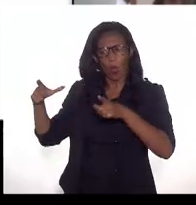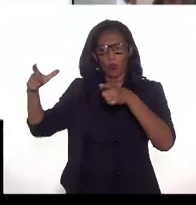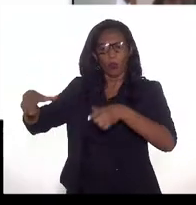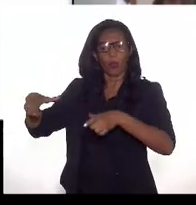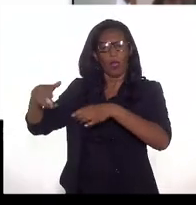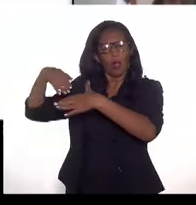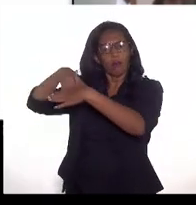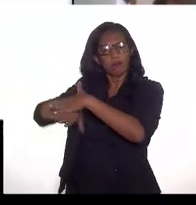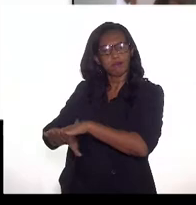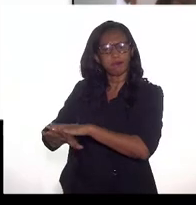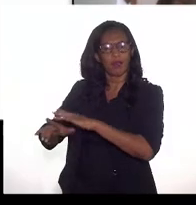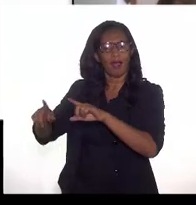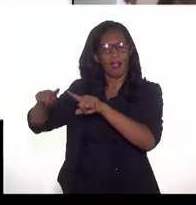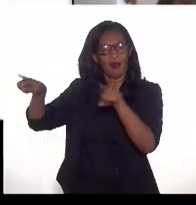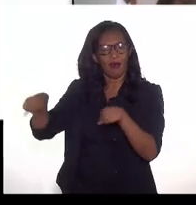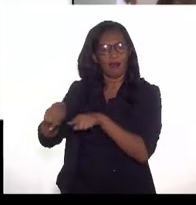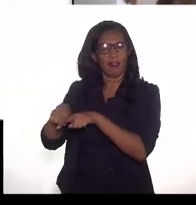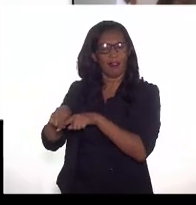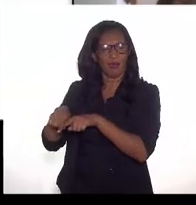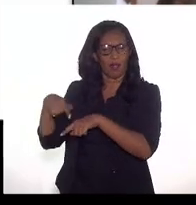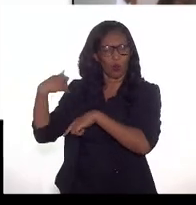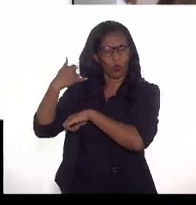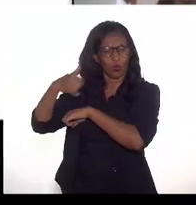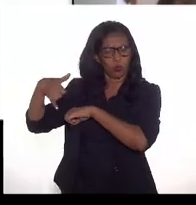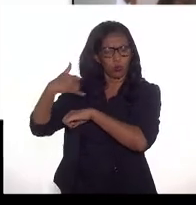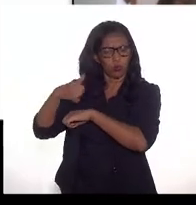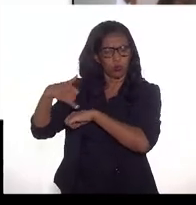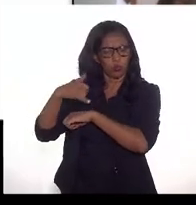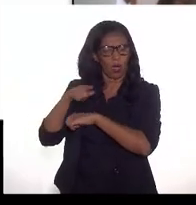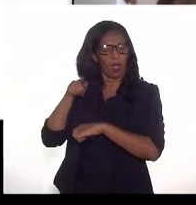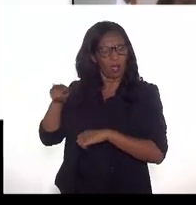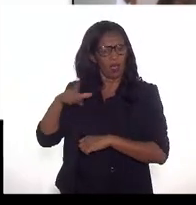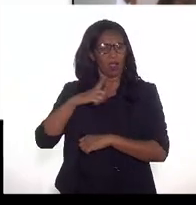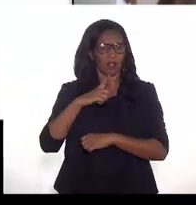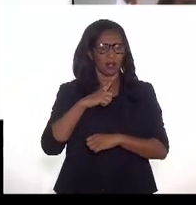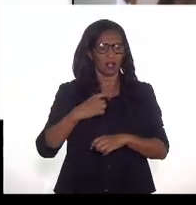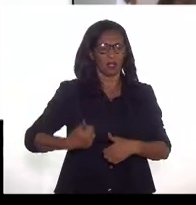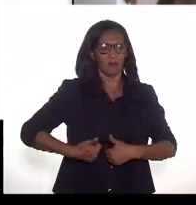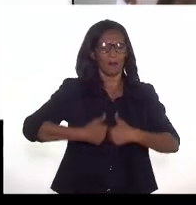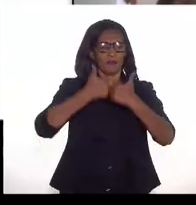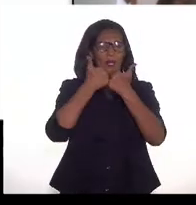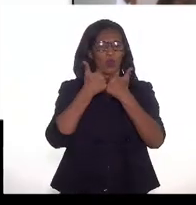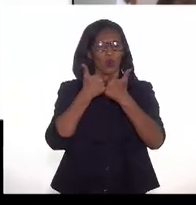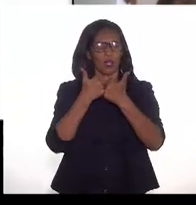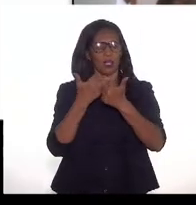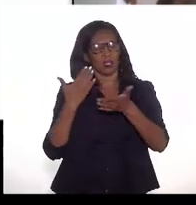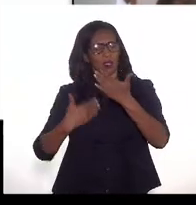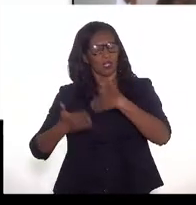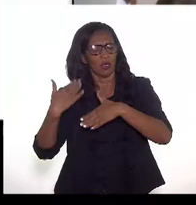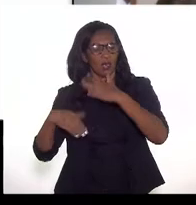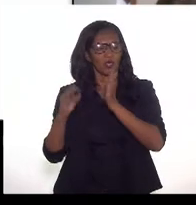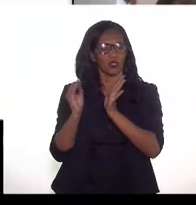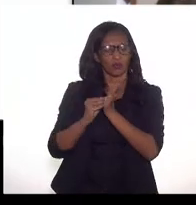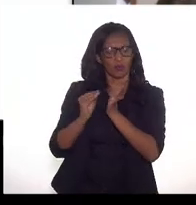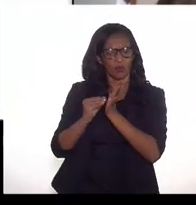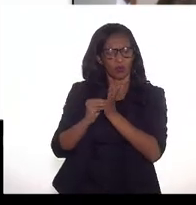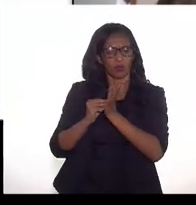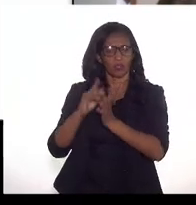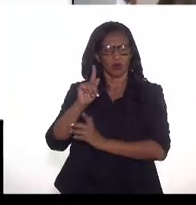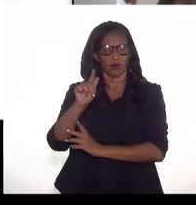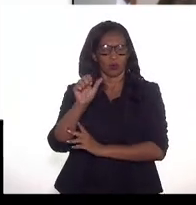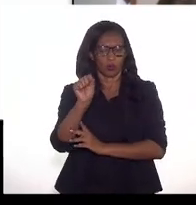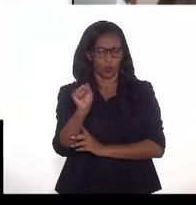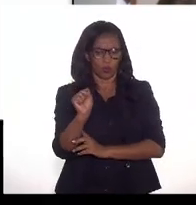injeção alternada consegue ter a melhoria da eficiência do deslocamento do gás, que